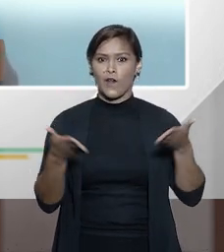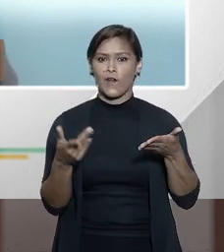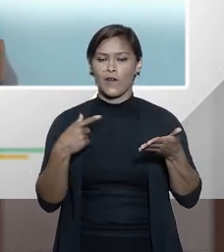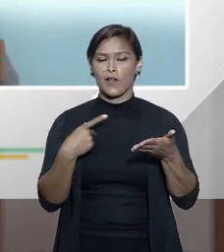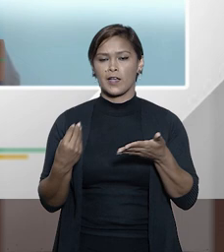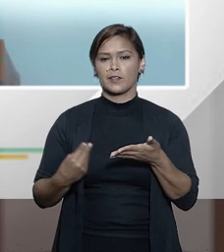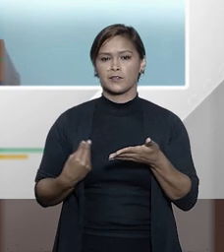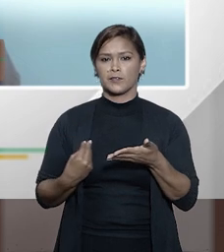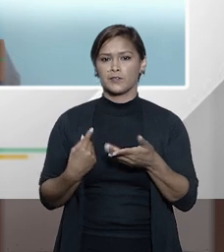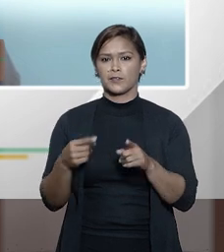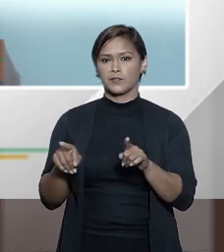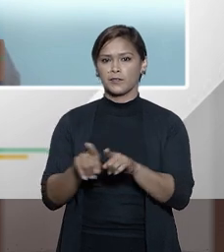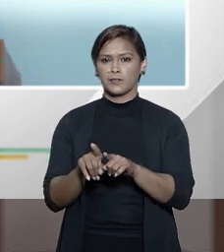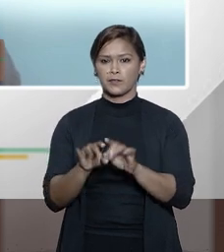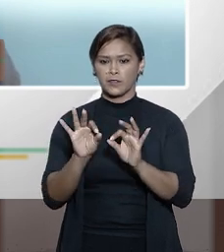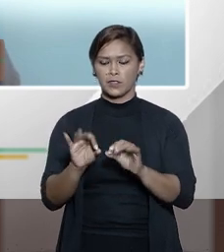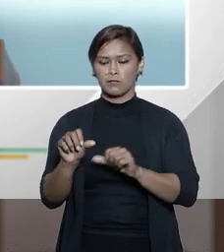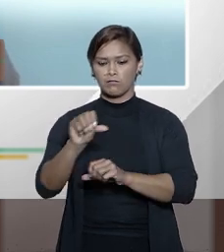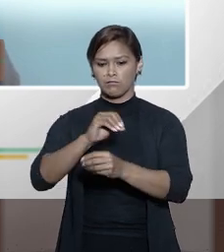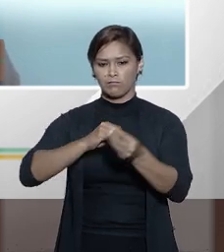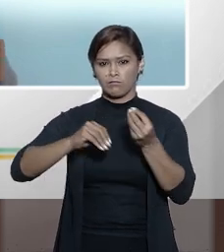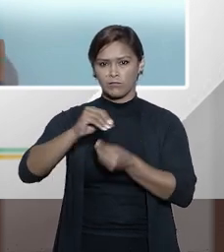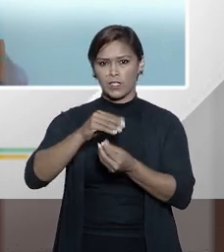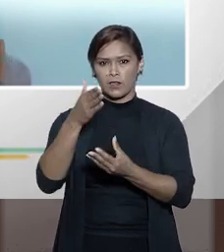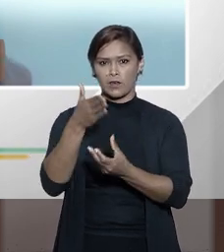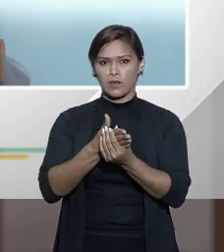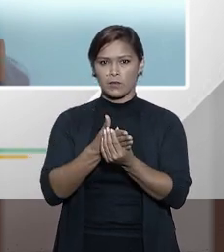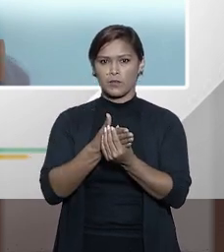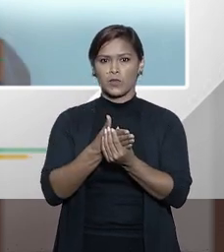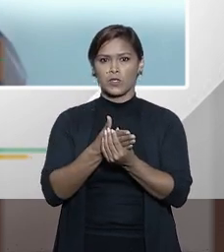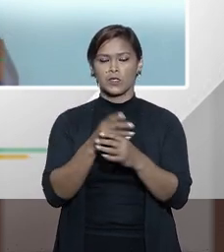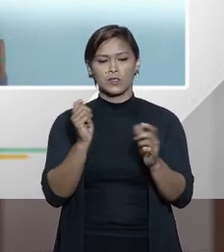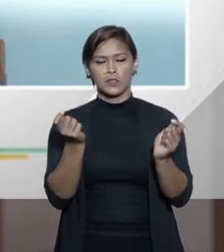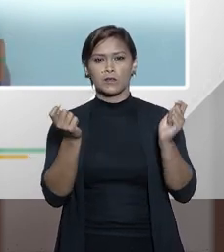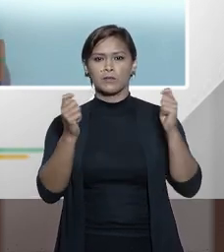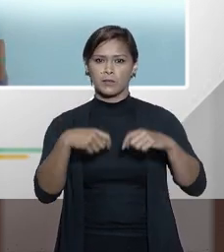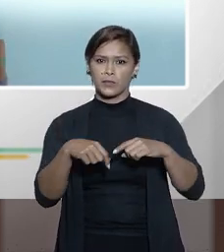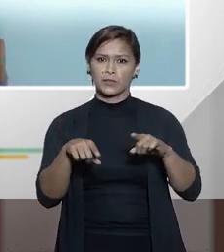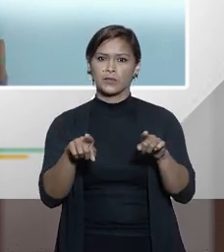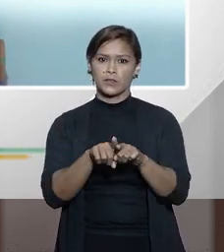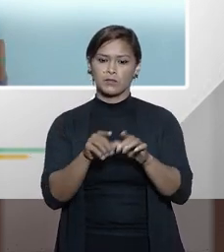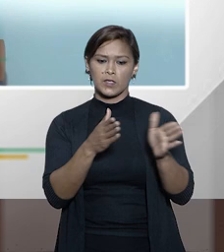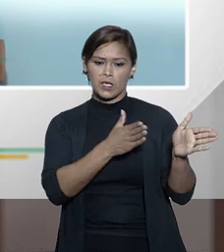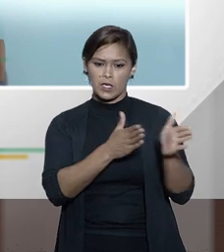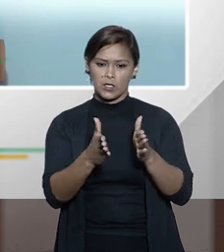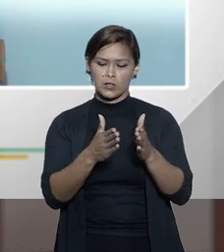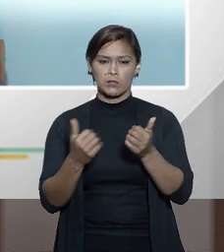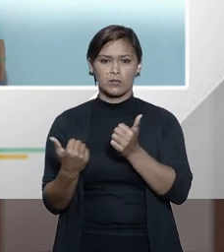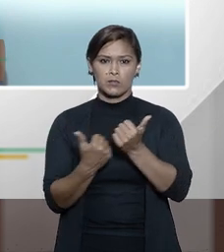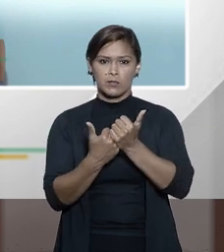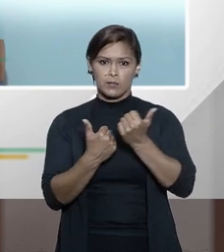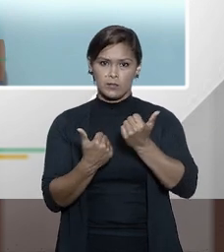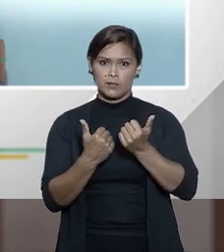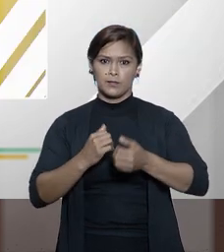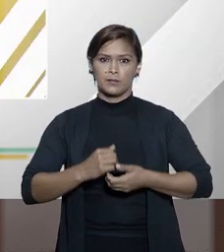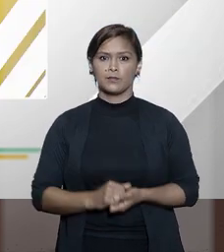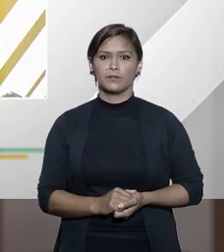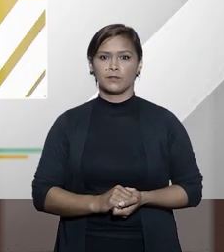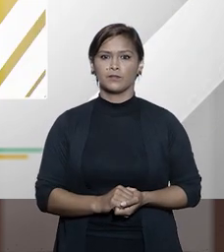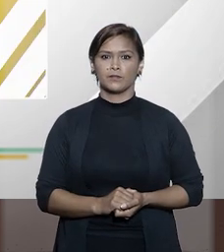da transferência do processo se se inviabilizaria esse instrumento de cooperação